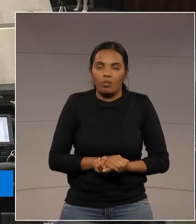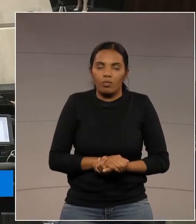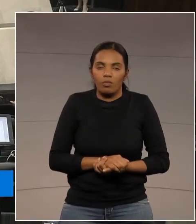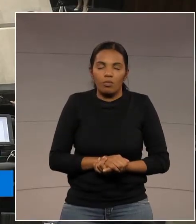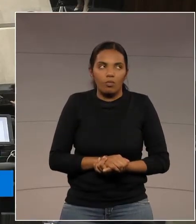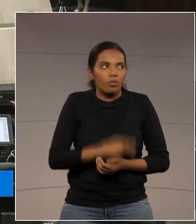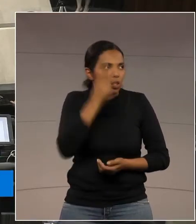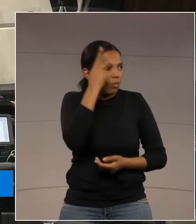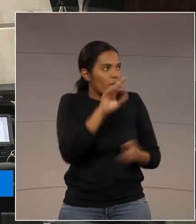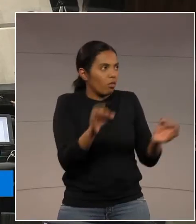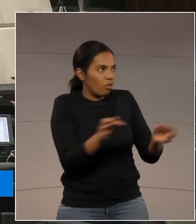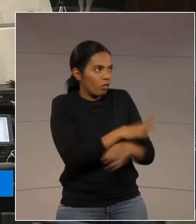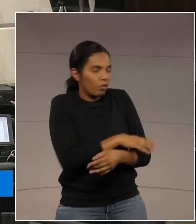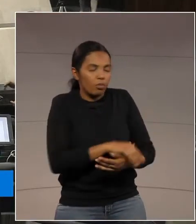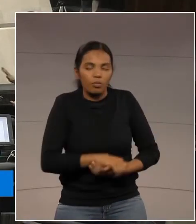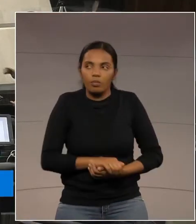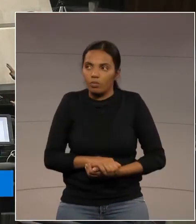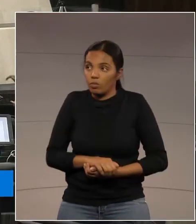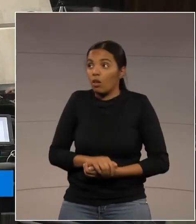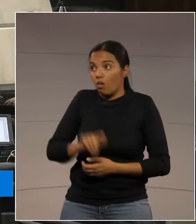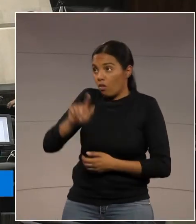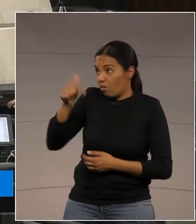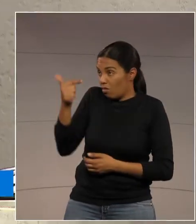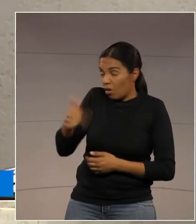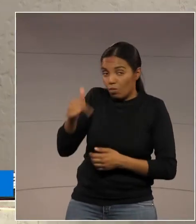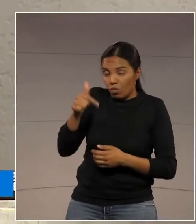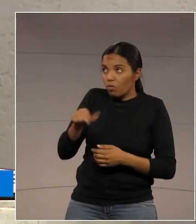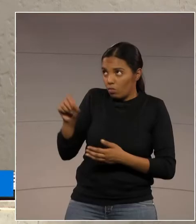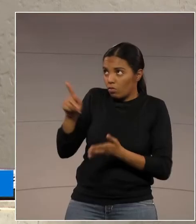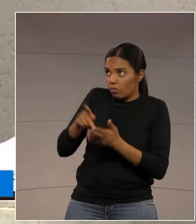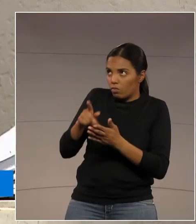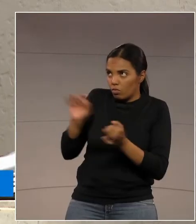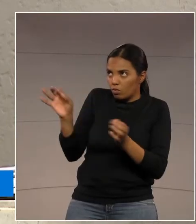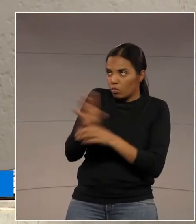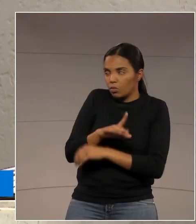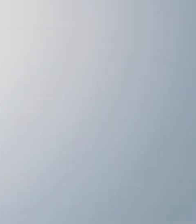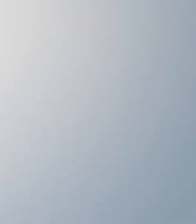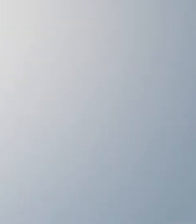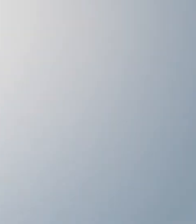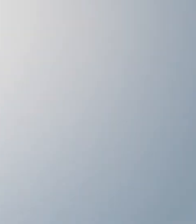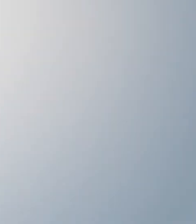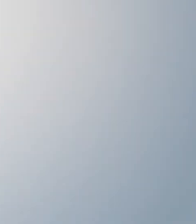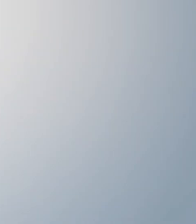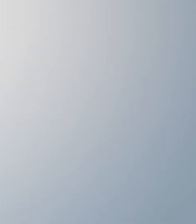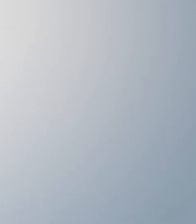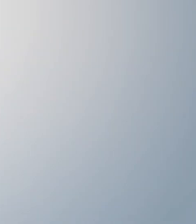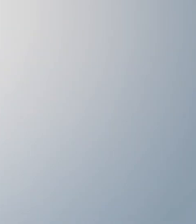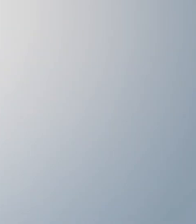Para concluir, deputado Romonelli. É ilegal. Conclua, excelência. E